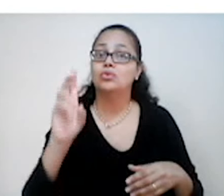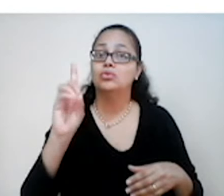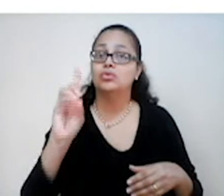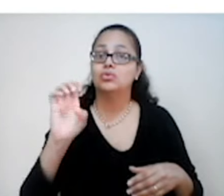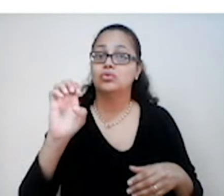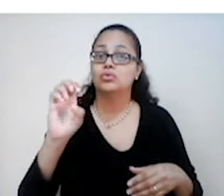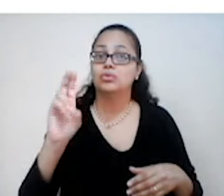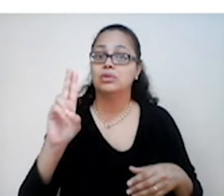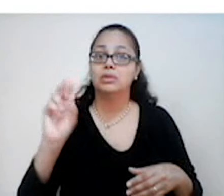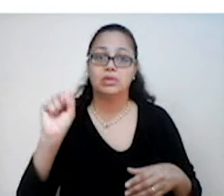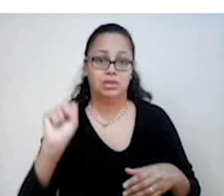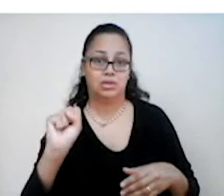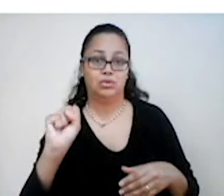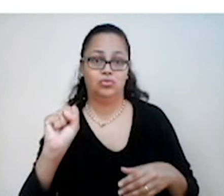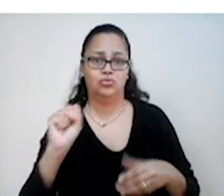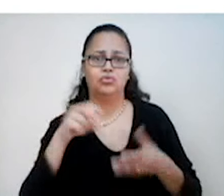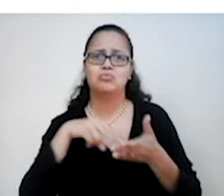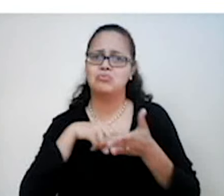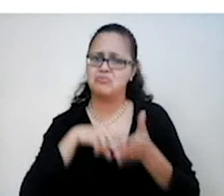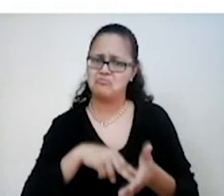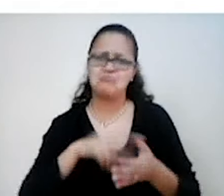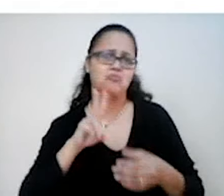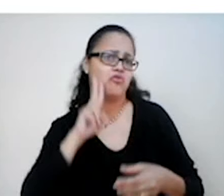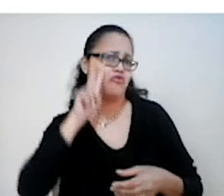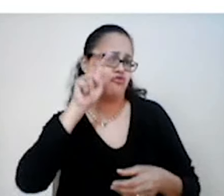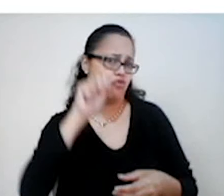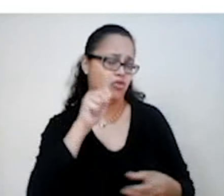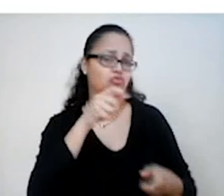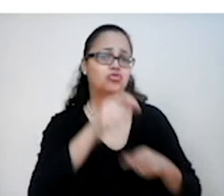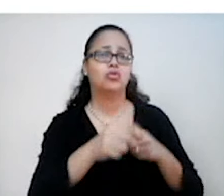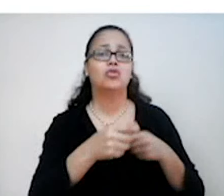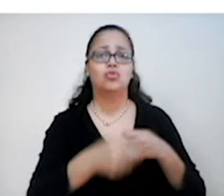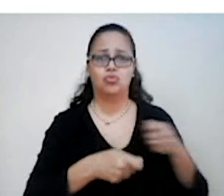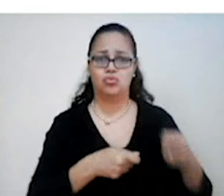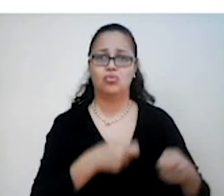passaram a atuar mais fortemente na área do comércio, ok?